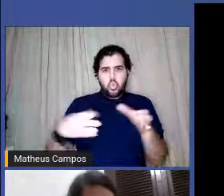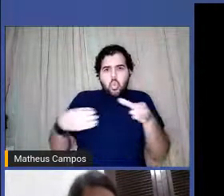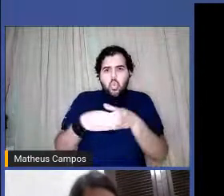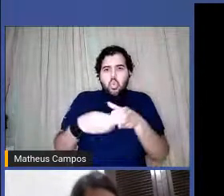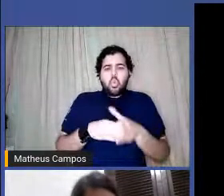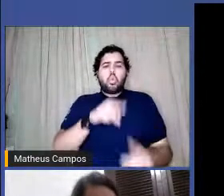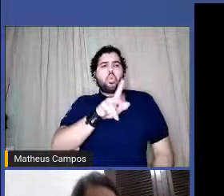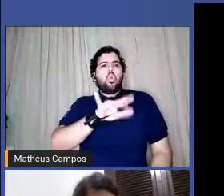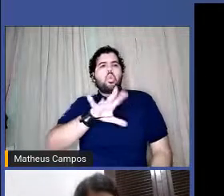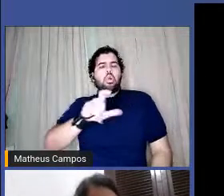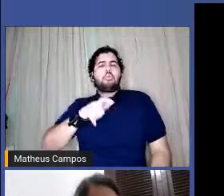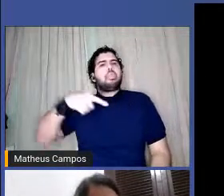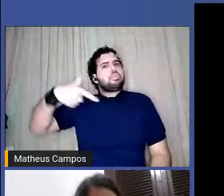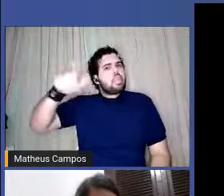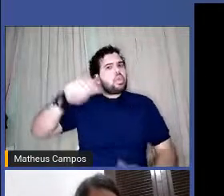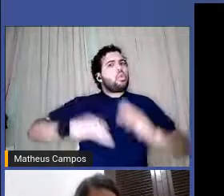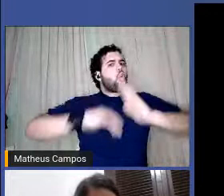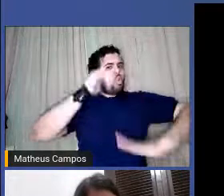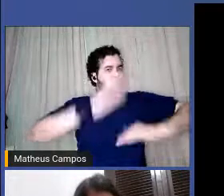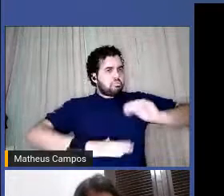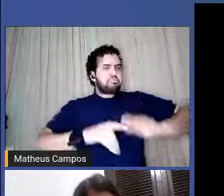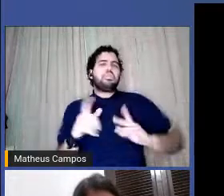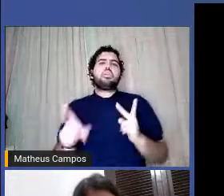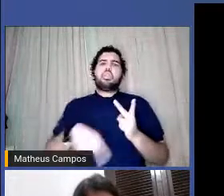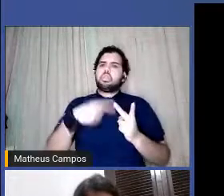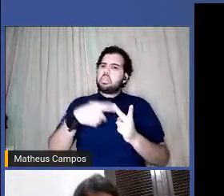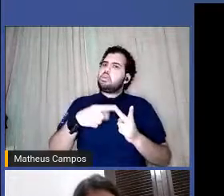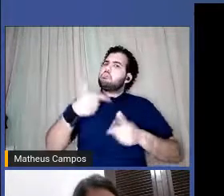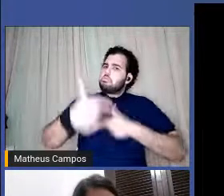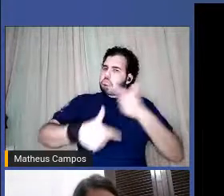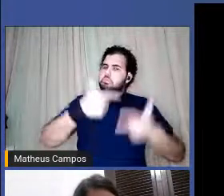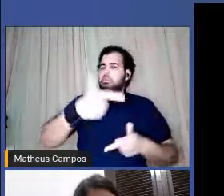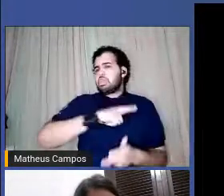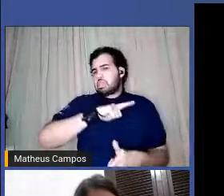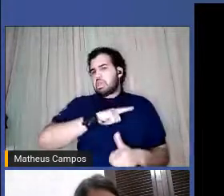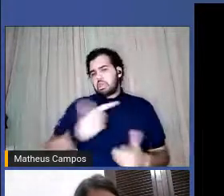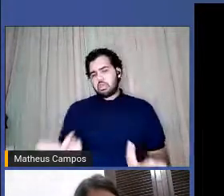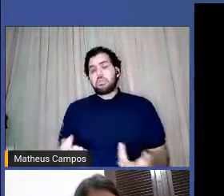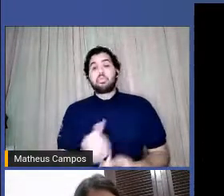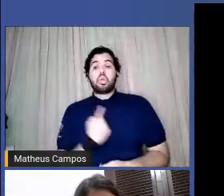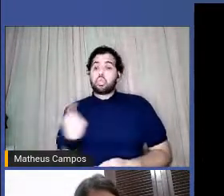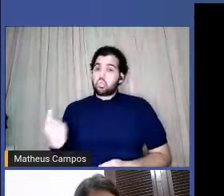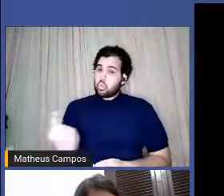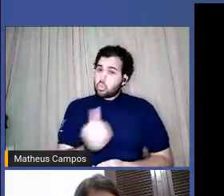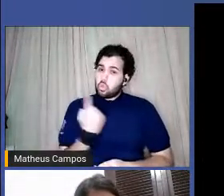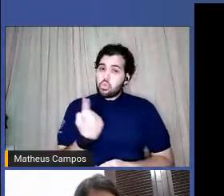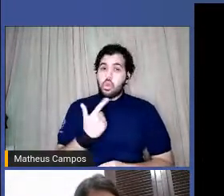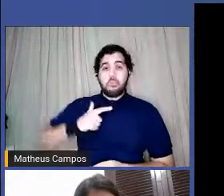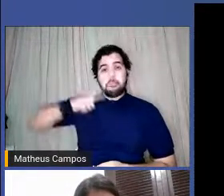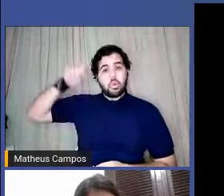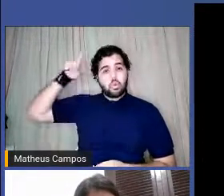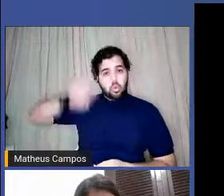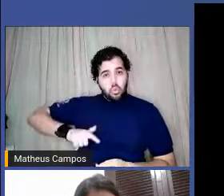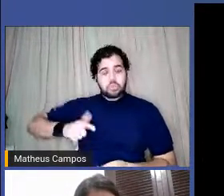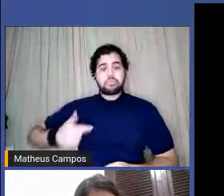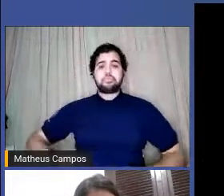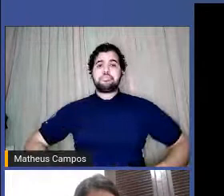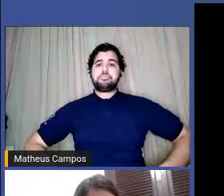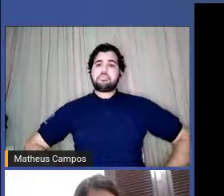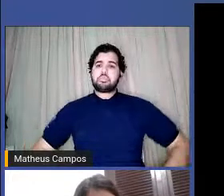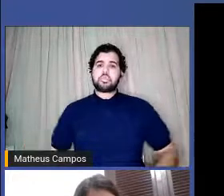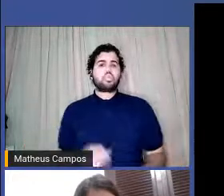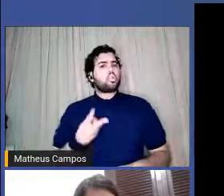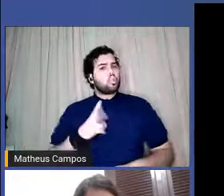coisas, né, tem essas profissões, tem esses empregos, né, e a gente consegue continuar